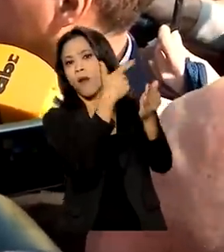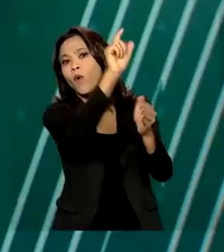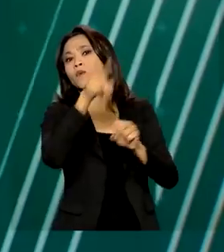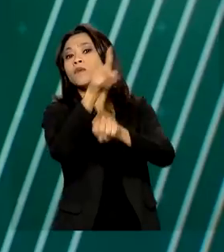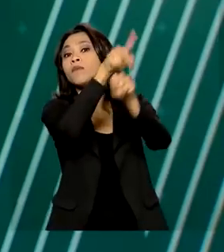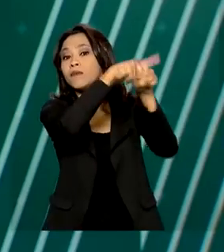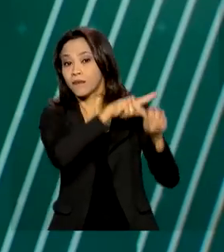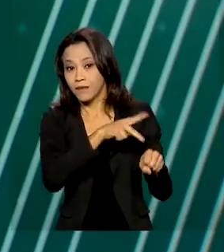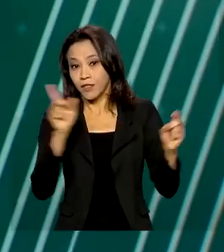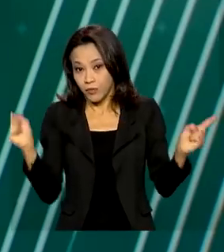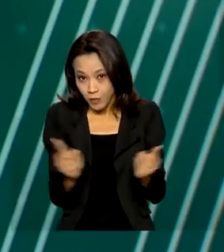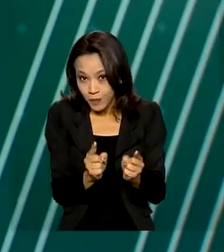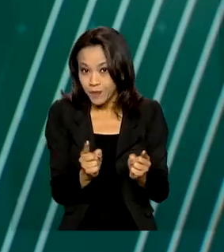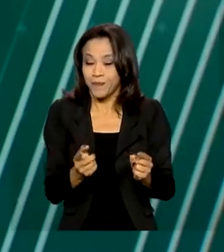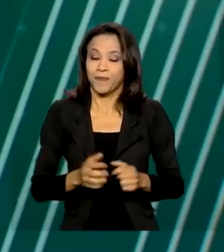países.